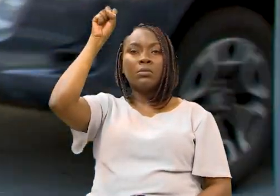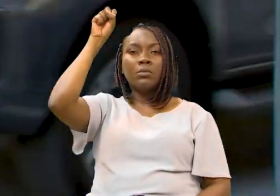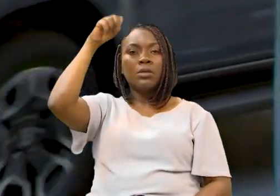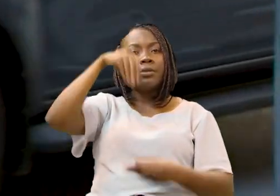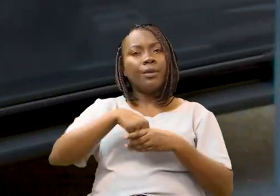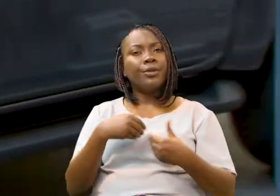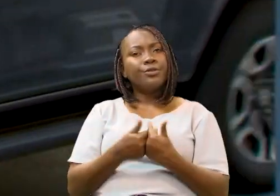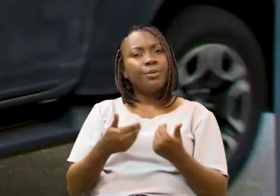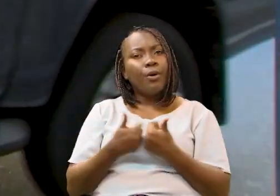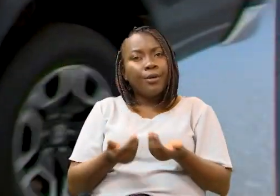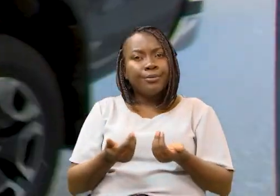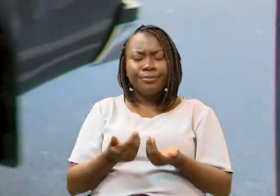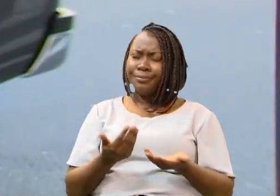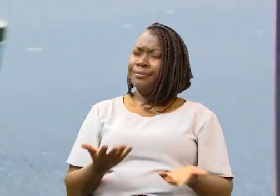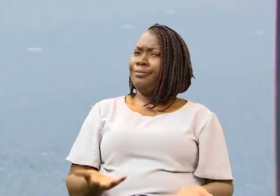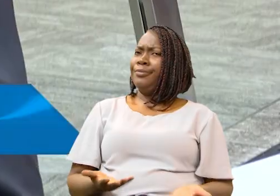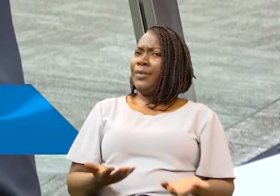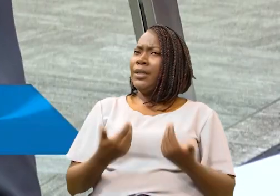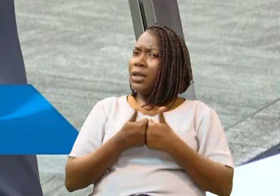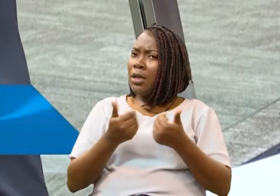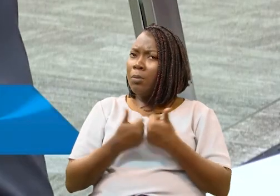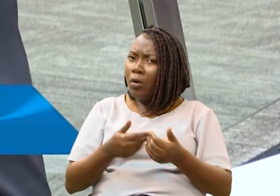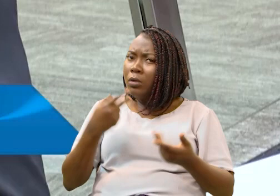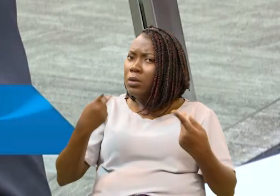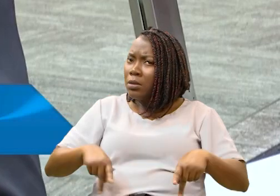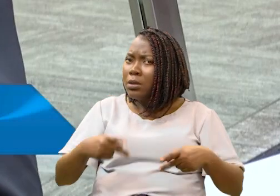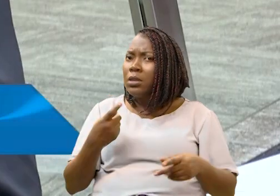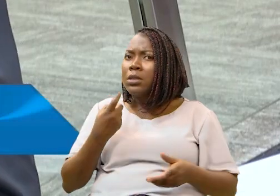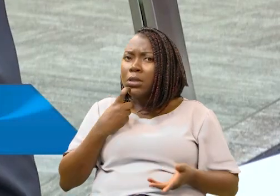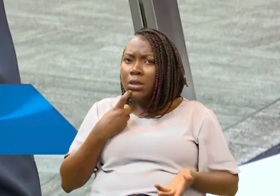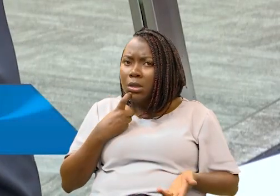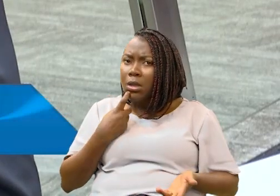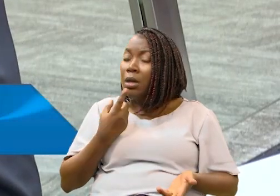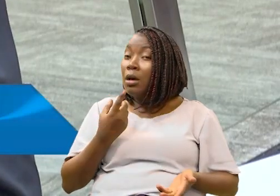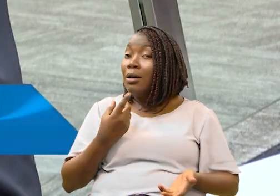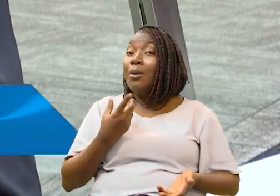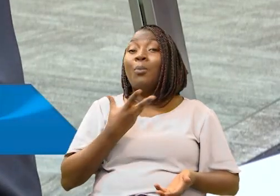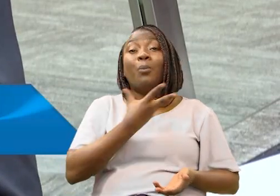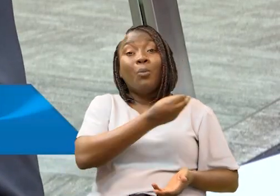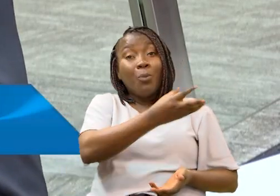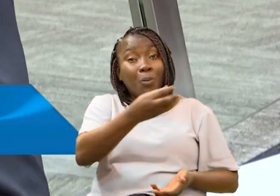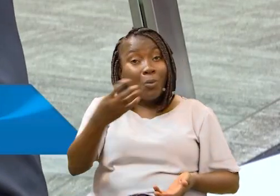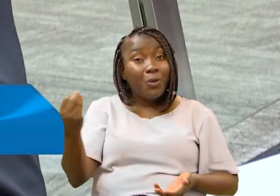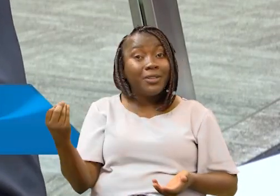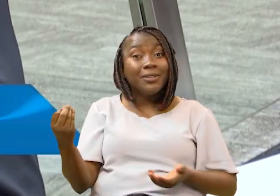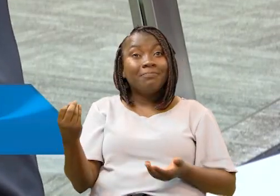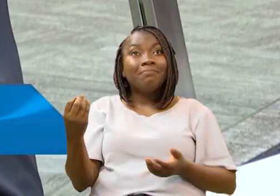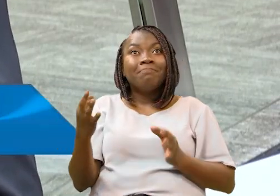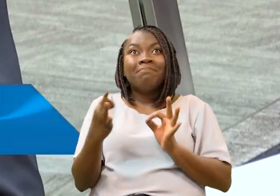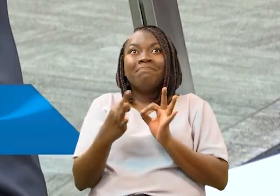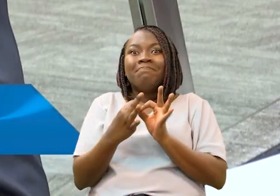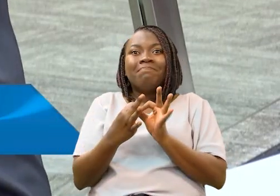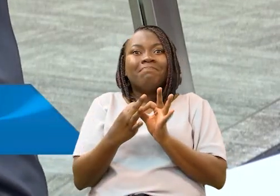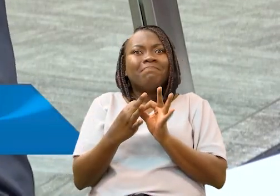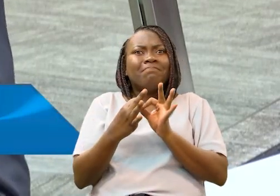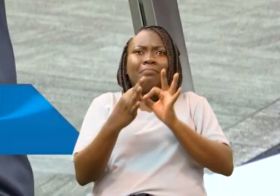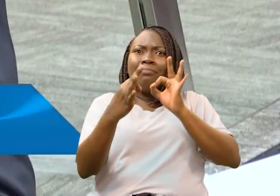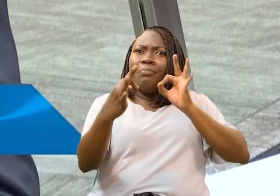pé dentro do transporte público. Veja, o transporte público da nossa cidade é, em muitas situações,